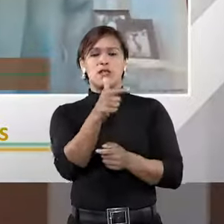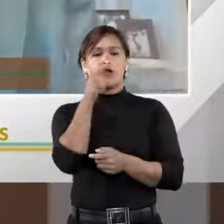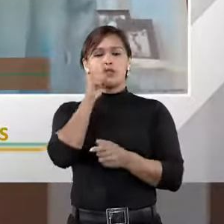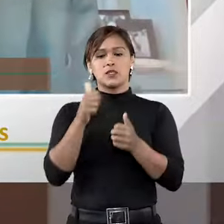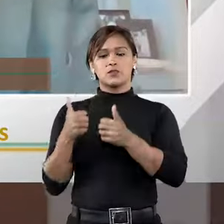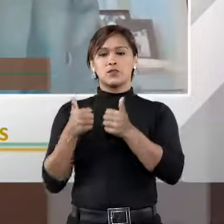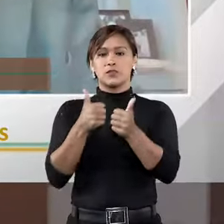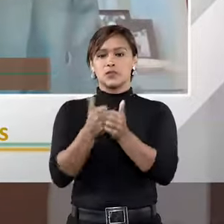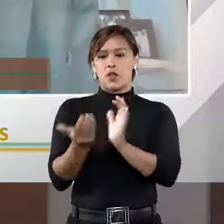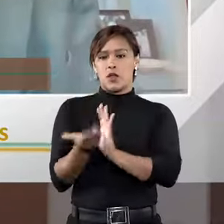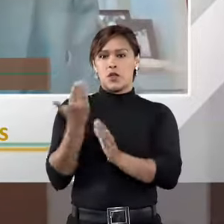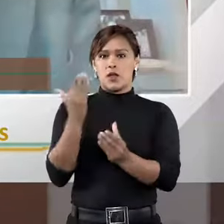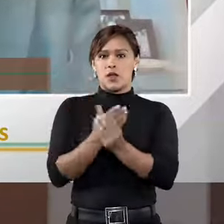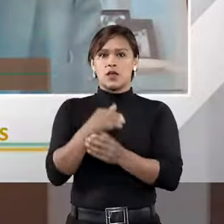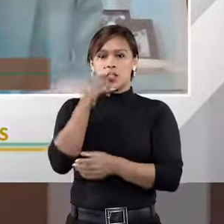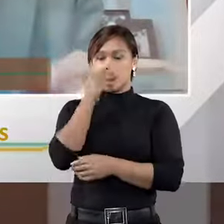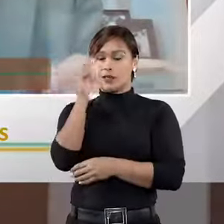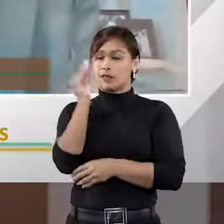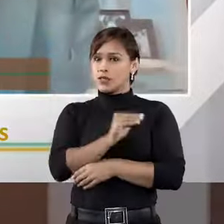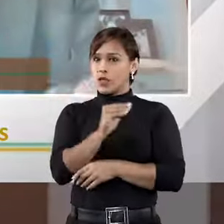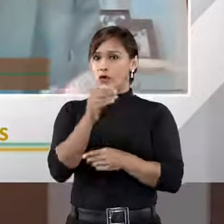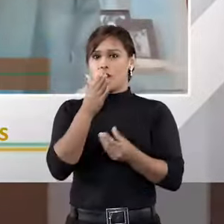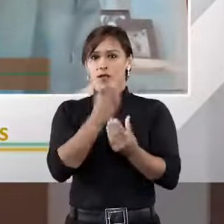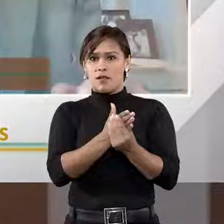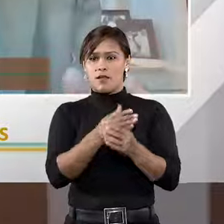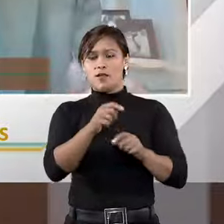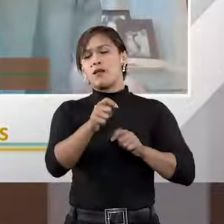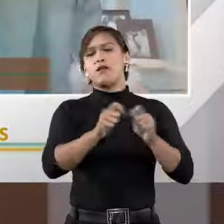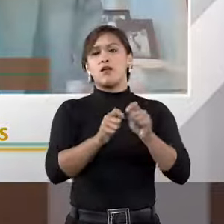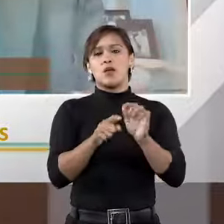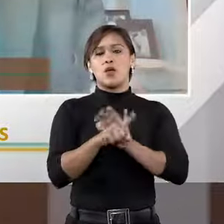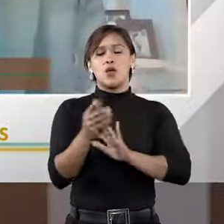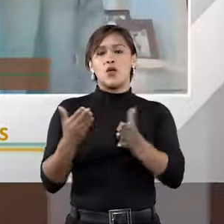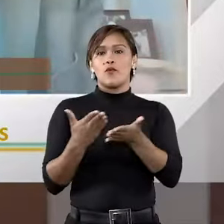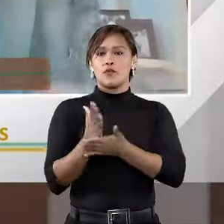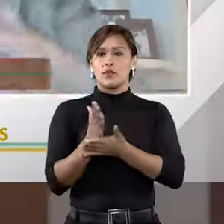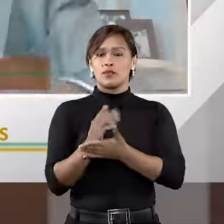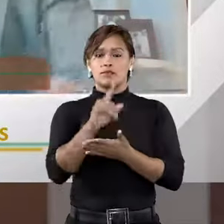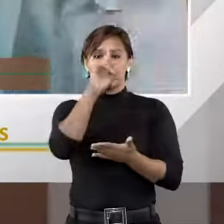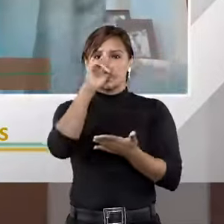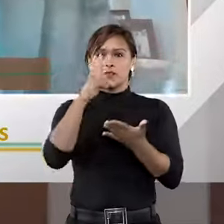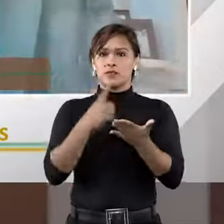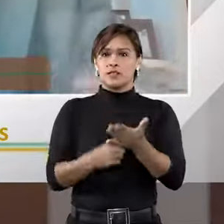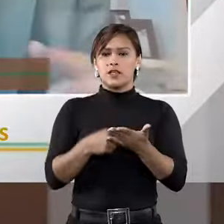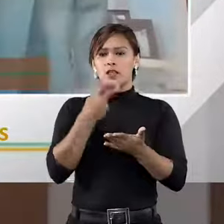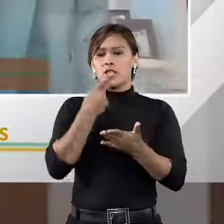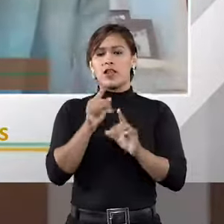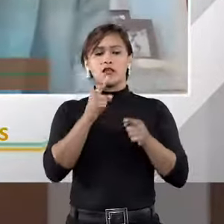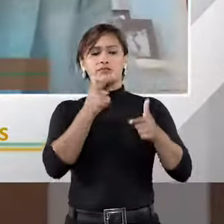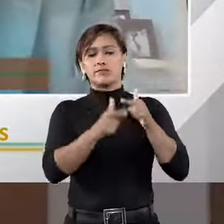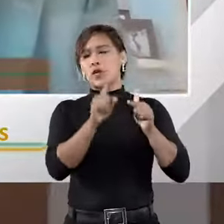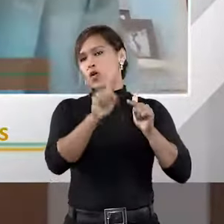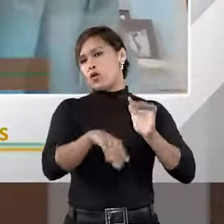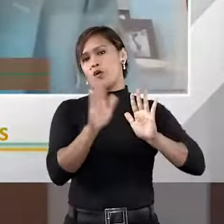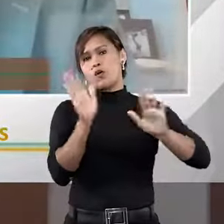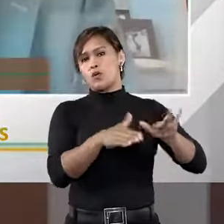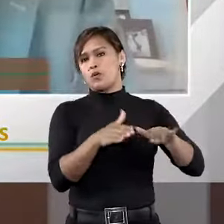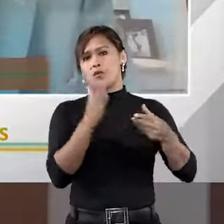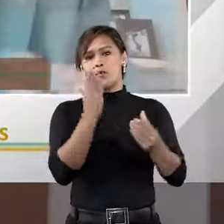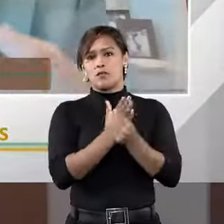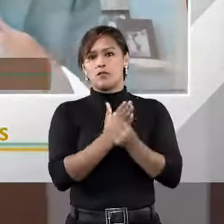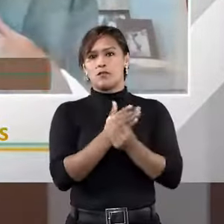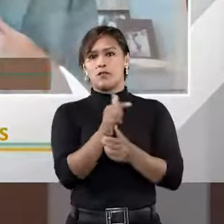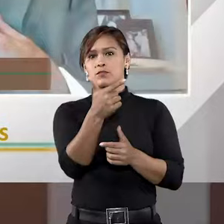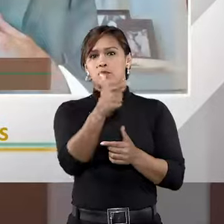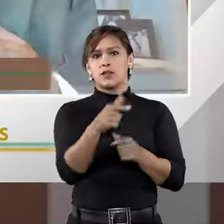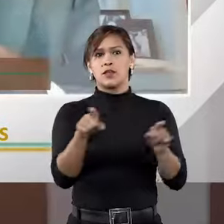adequadamente o precedente, ignorar o precedente ou coisa que o valha, decidir, decidir dizendo, discordo do precedente, não vou aplicá-lo.